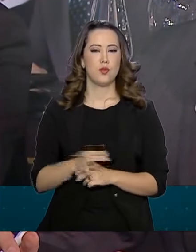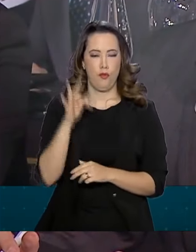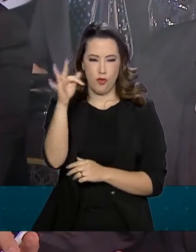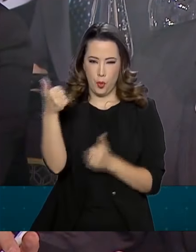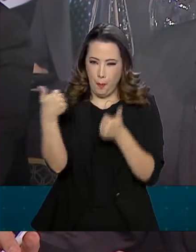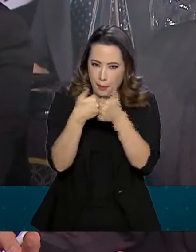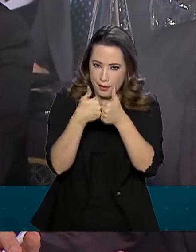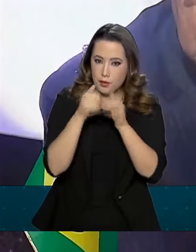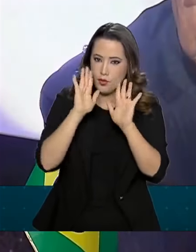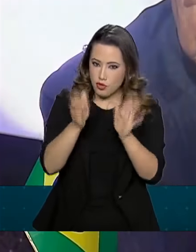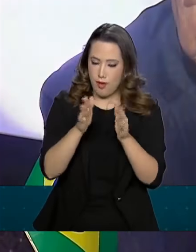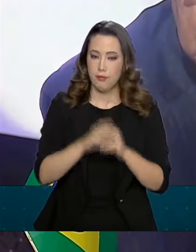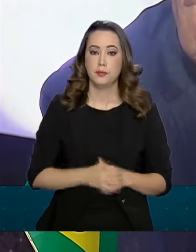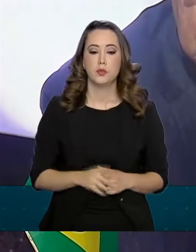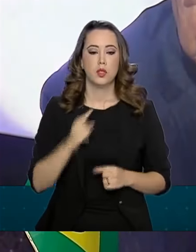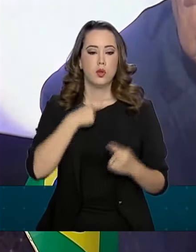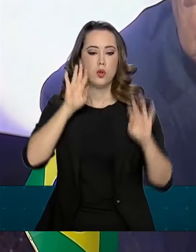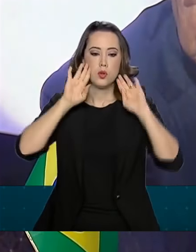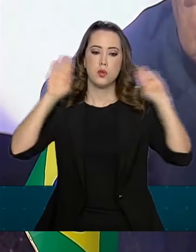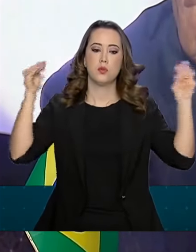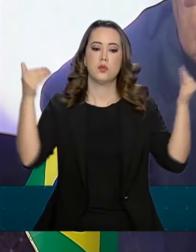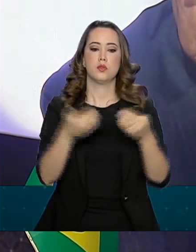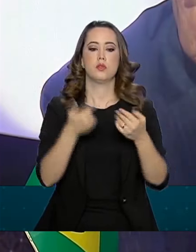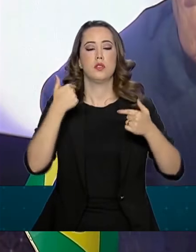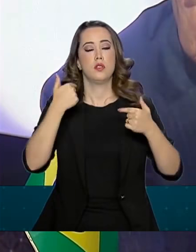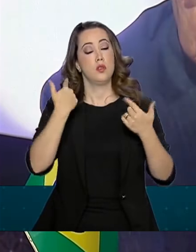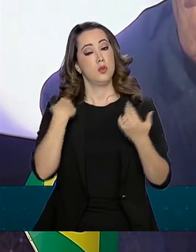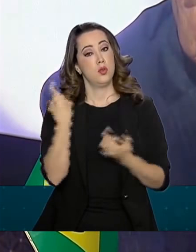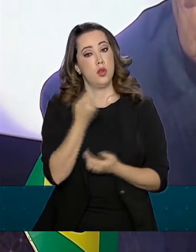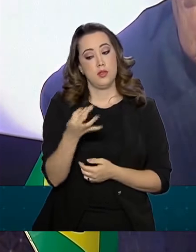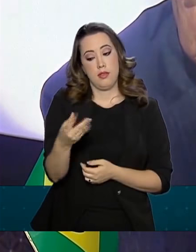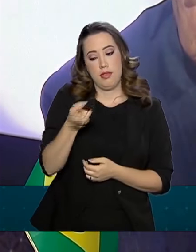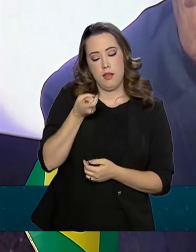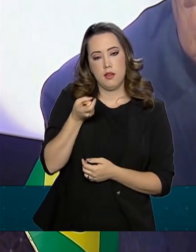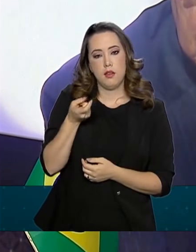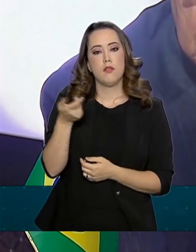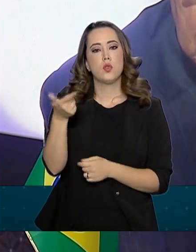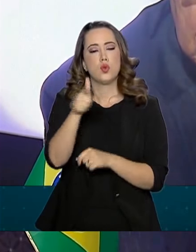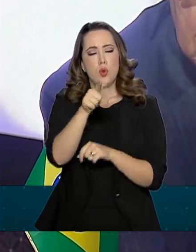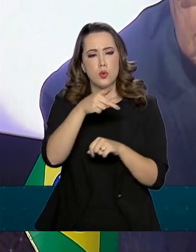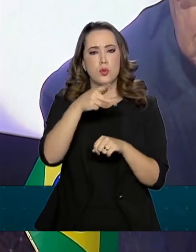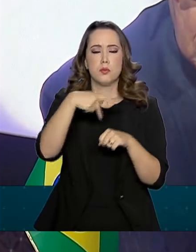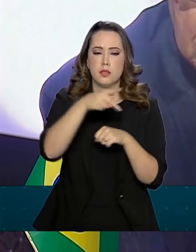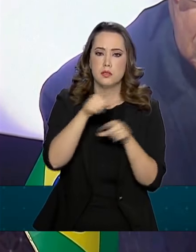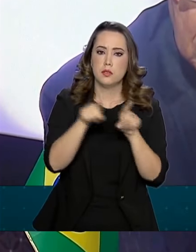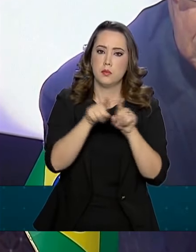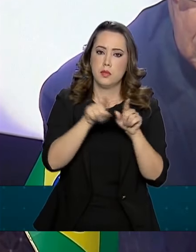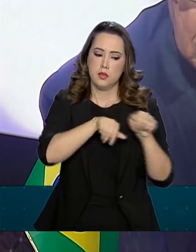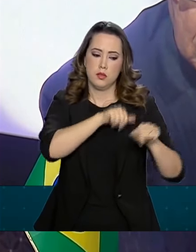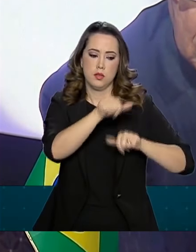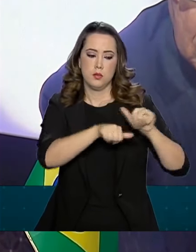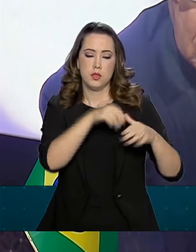Então, focamos nisso, na nossa tarifa externa comum e em nossa reforma institucional.